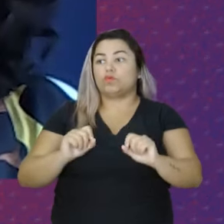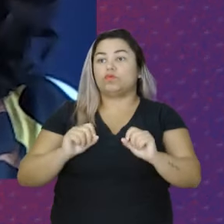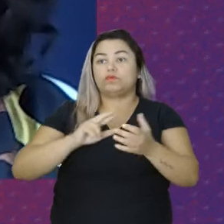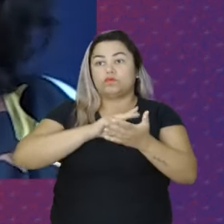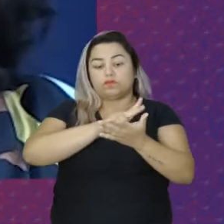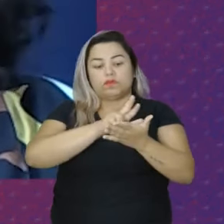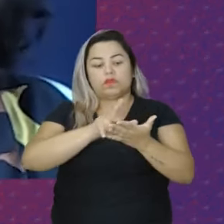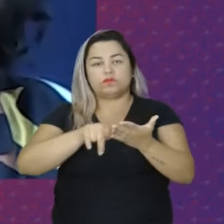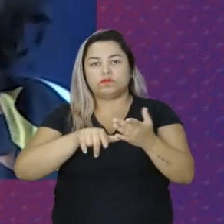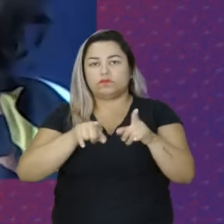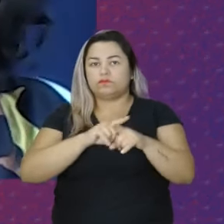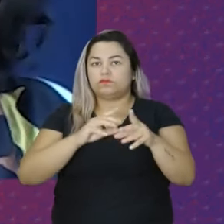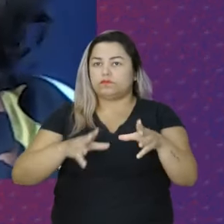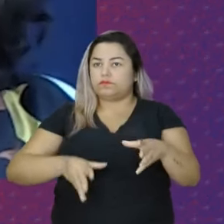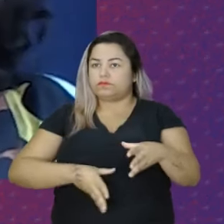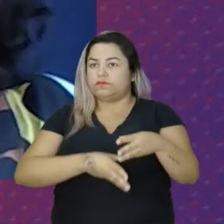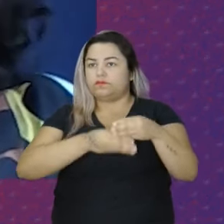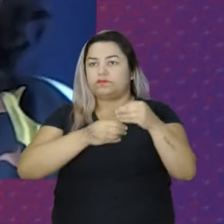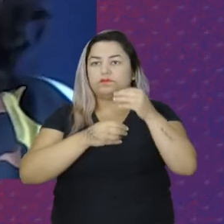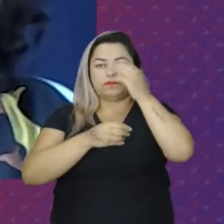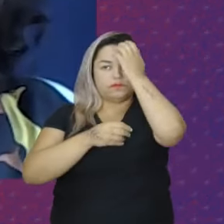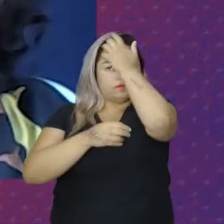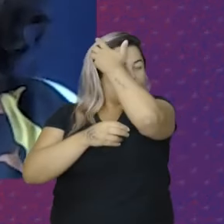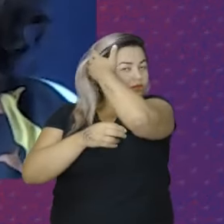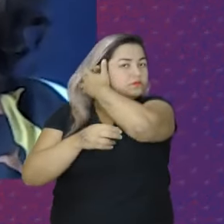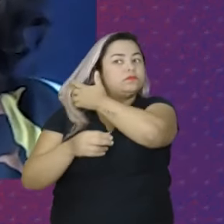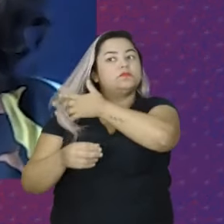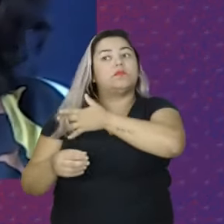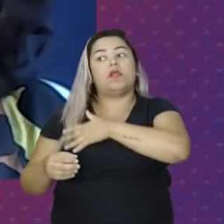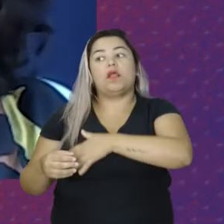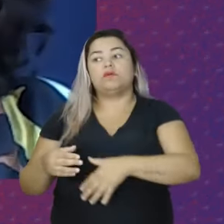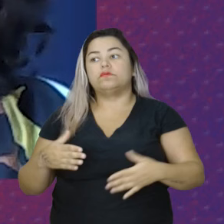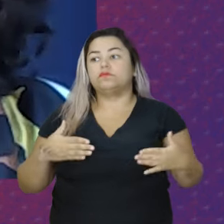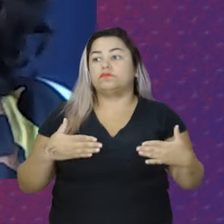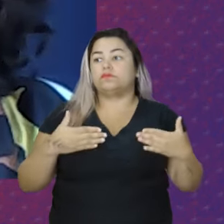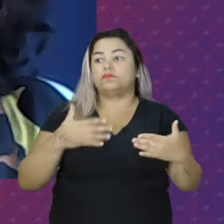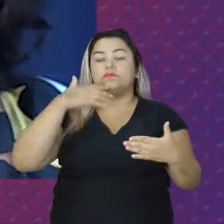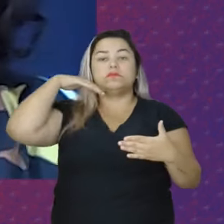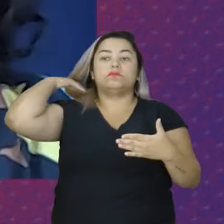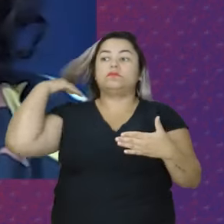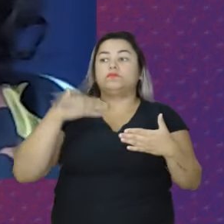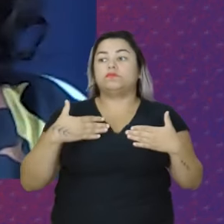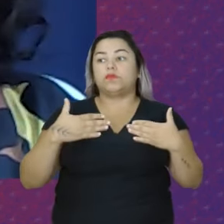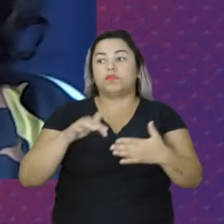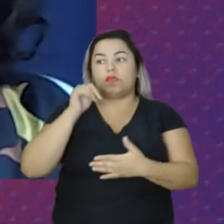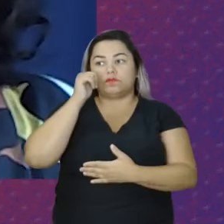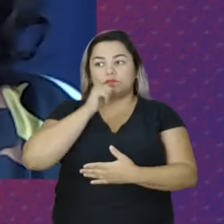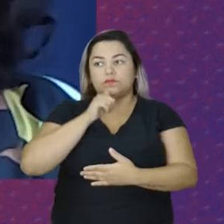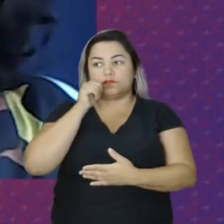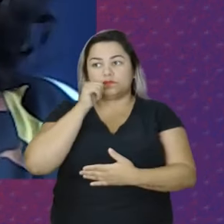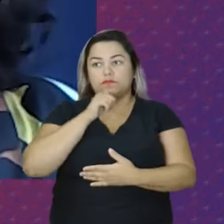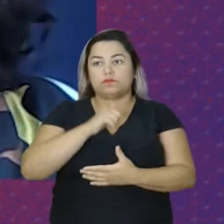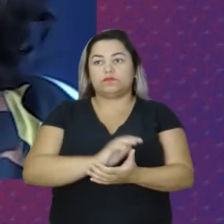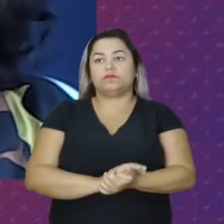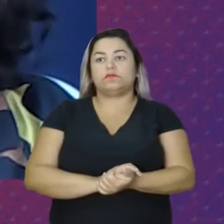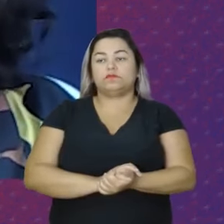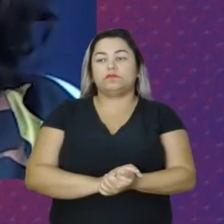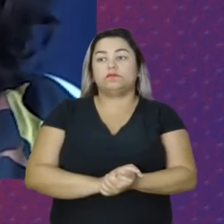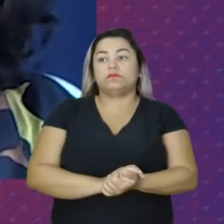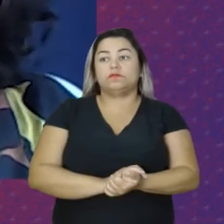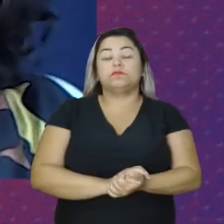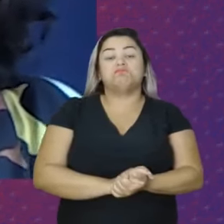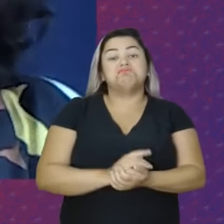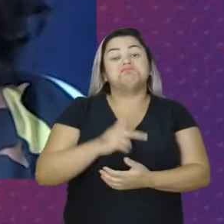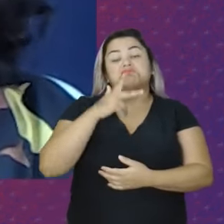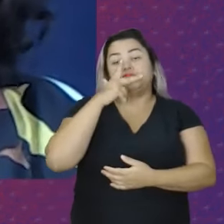ações Vinculadas Ao Ministério das Mulheres Mas o que eu acho